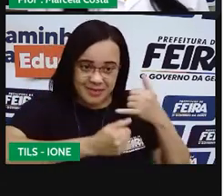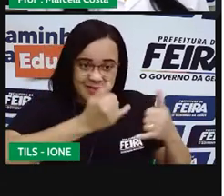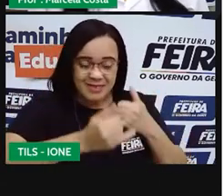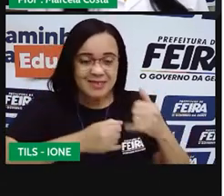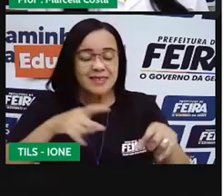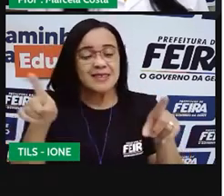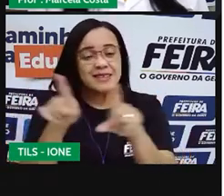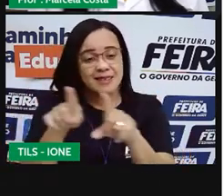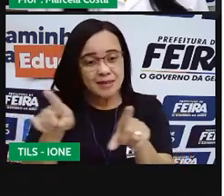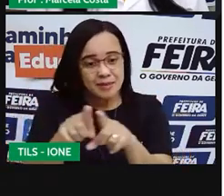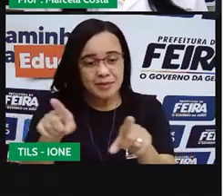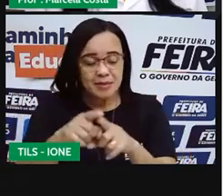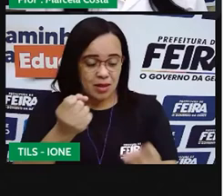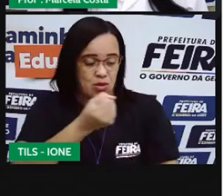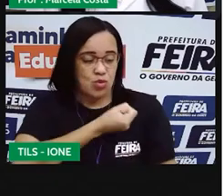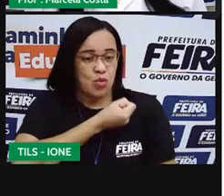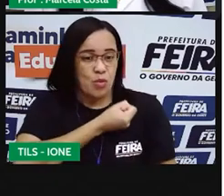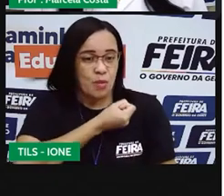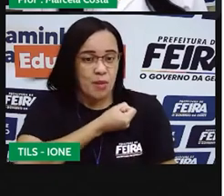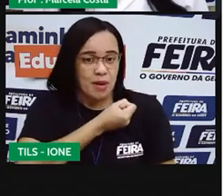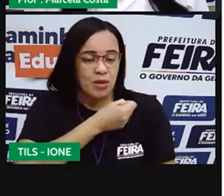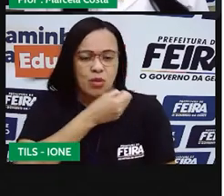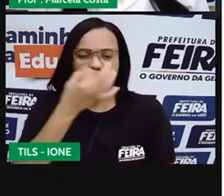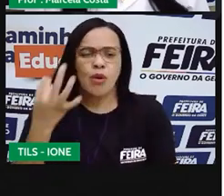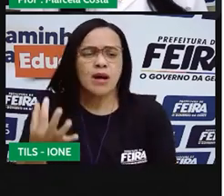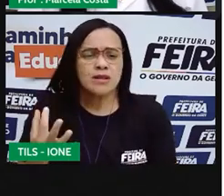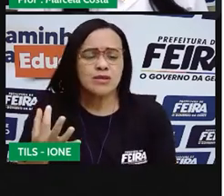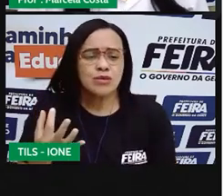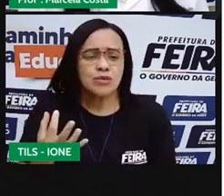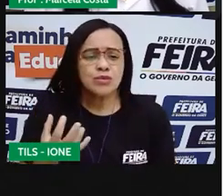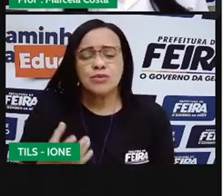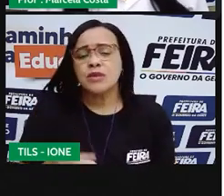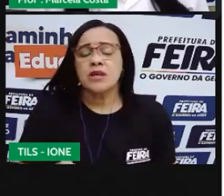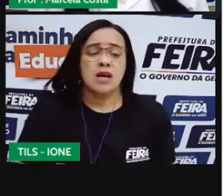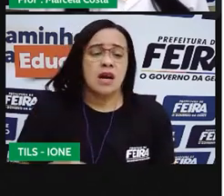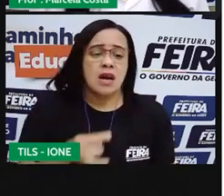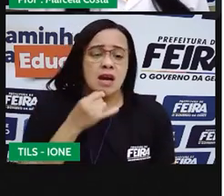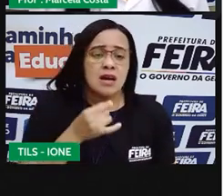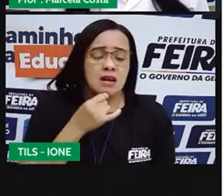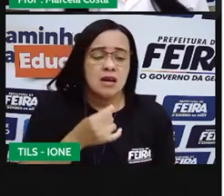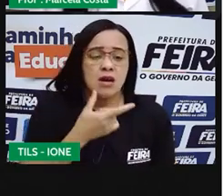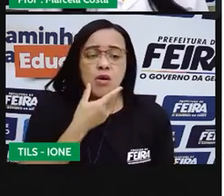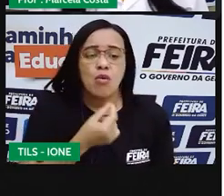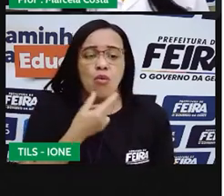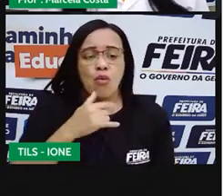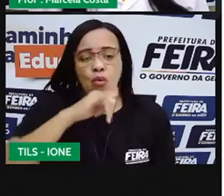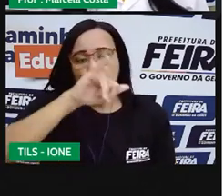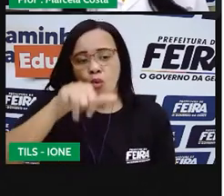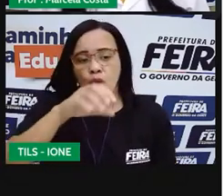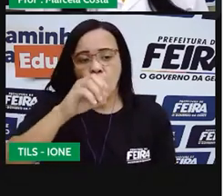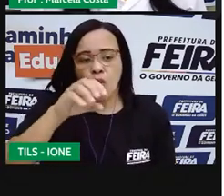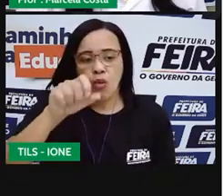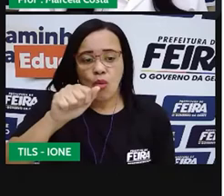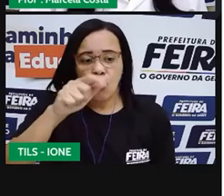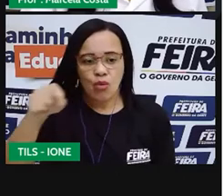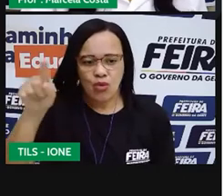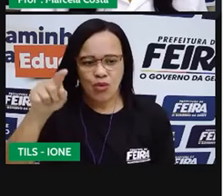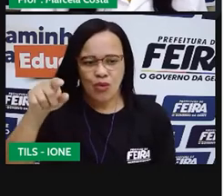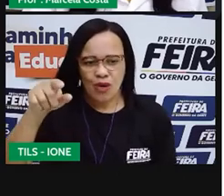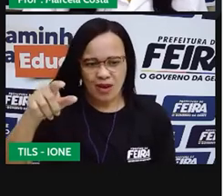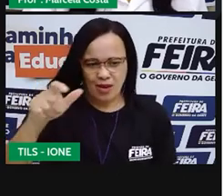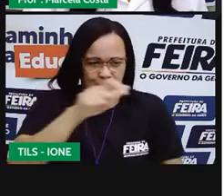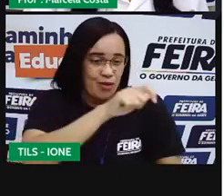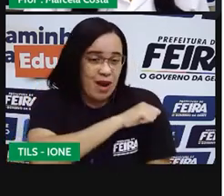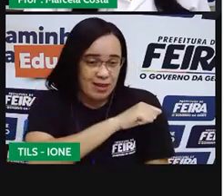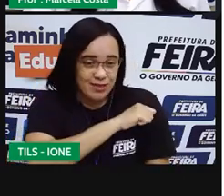pescou ele pescou o João ele pescou o peixe que tinha o número 5 então eu